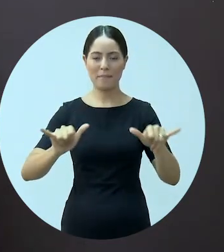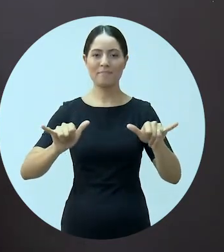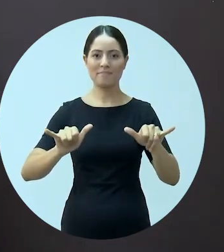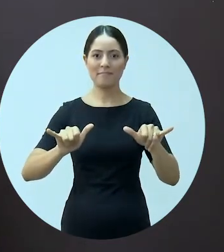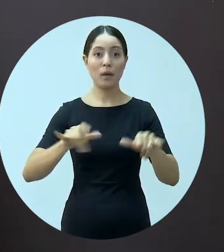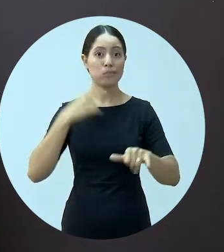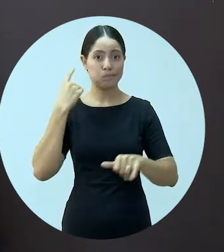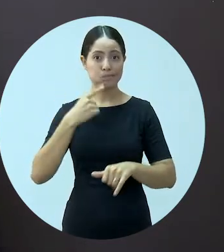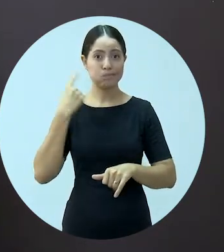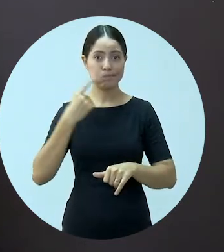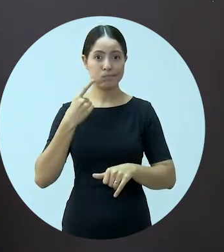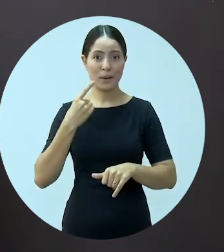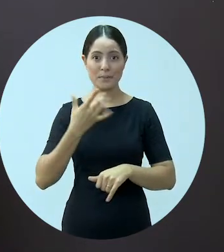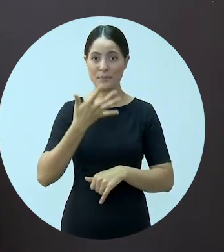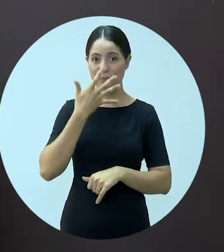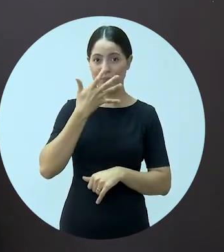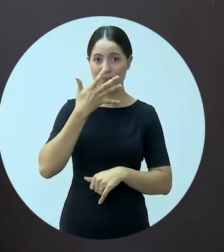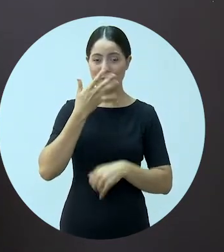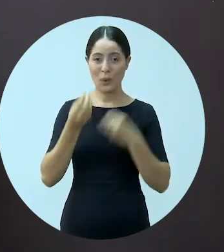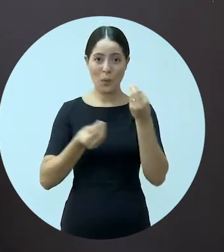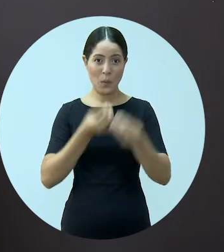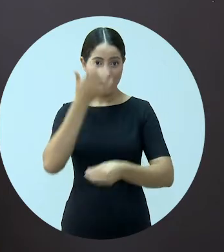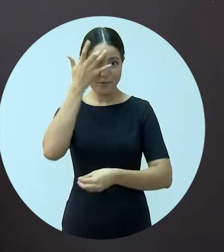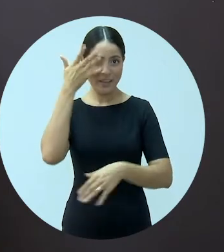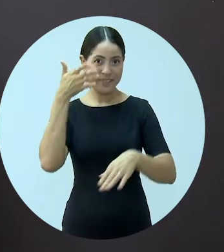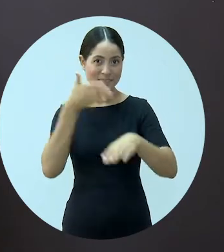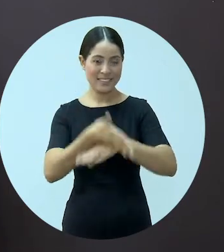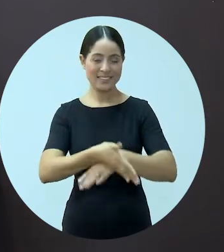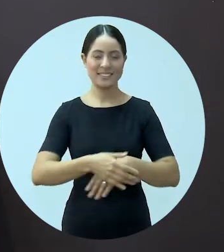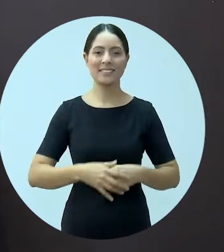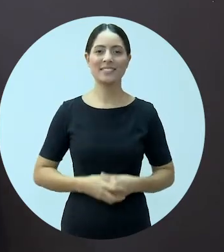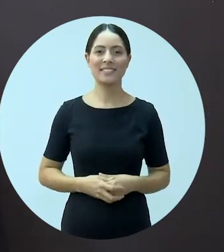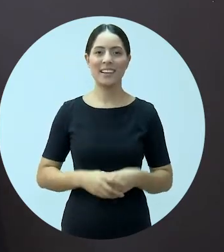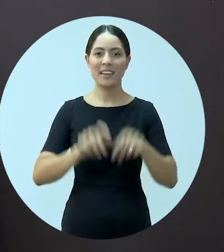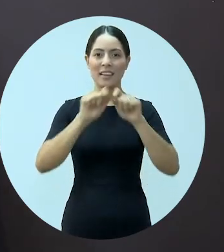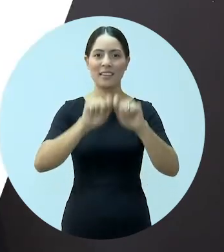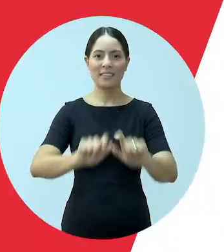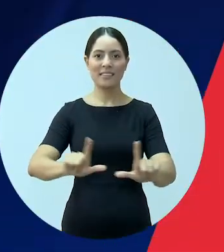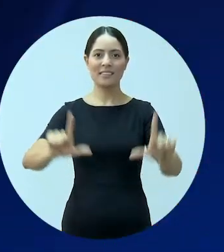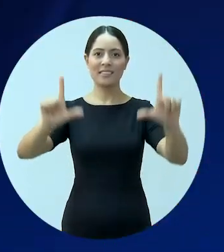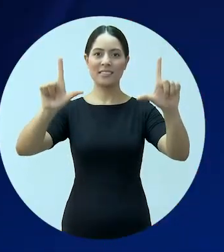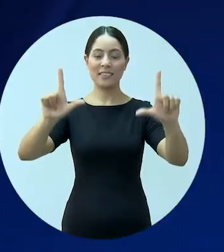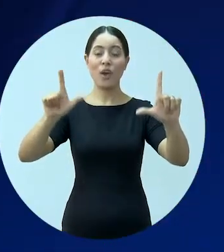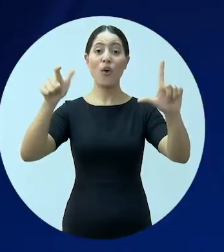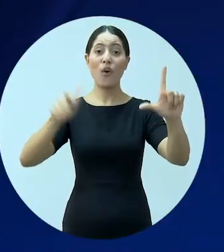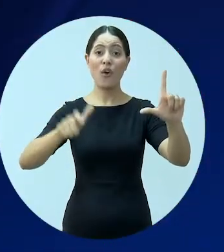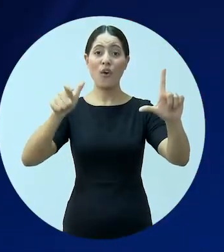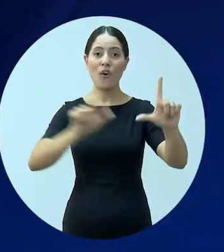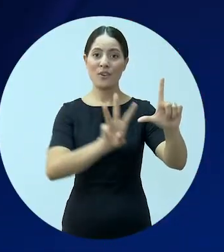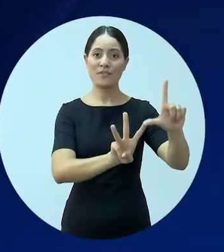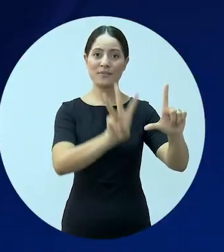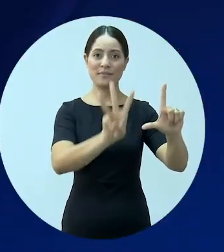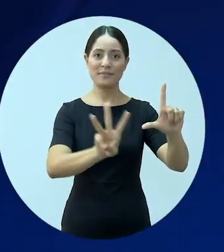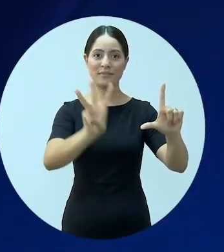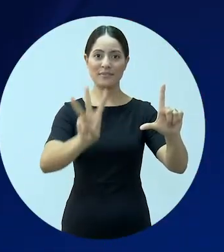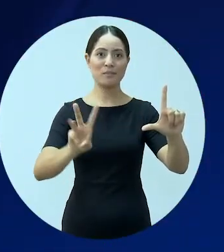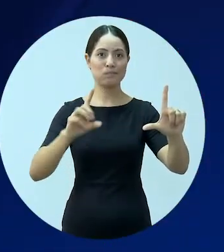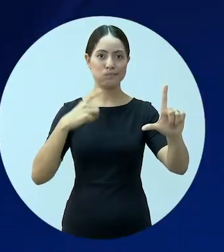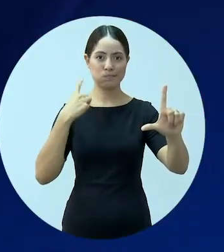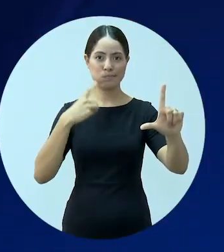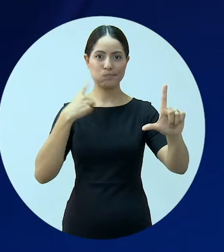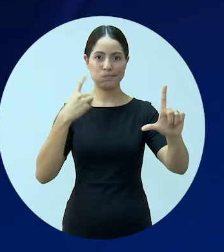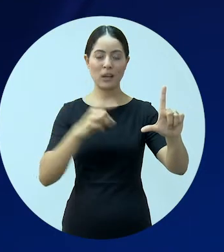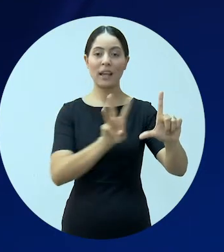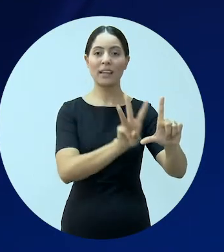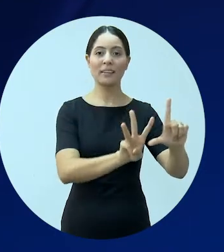está disponível para que você, advogada ou advogado, participe conosco. Confira como é fácil. A consulta está aberta a toda a advocacia brasileira.